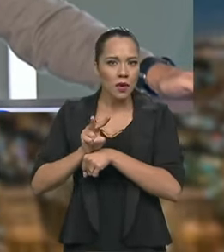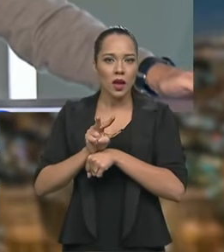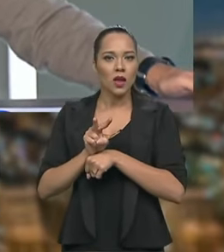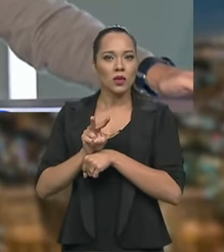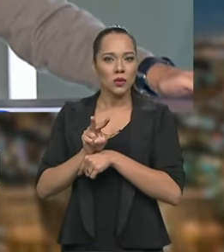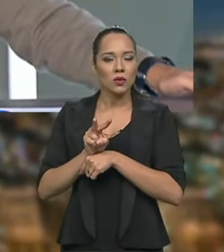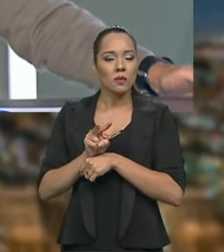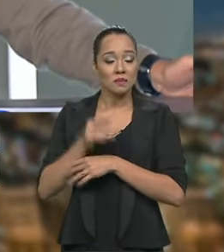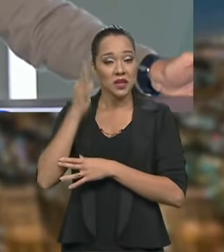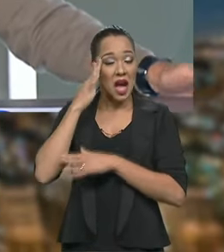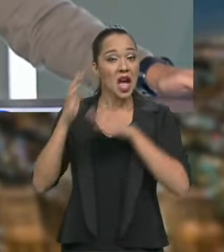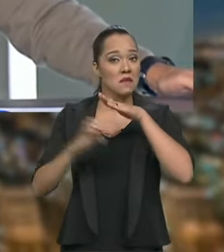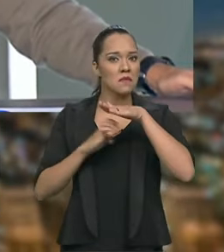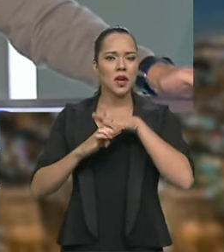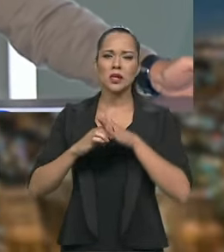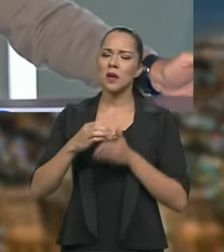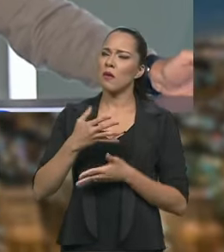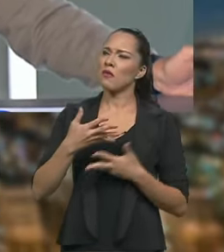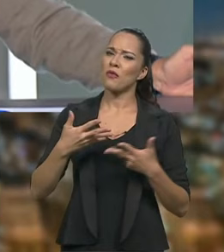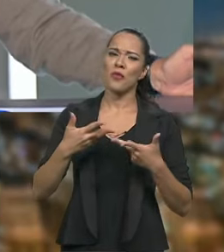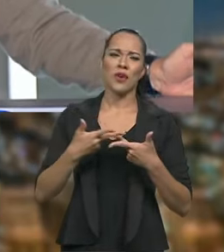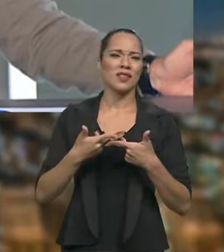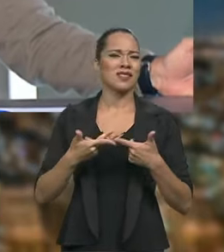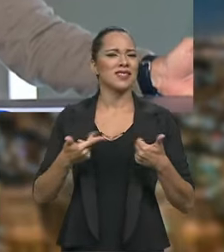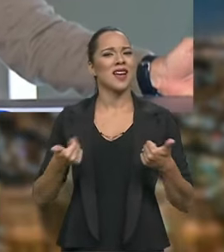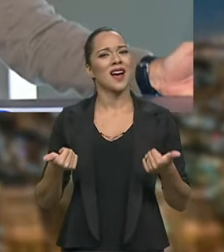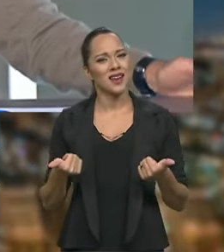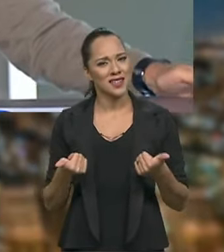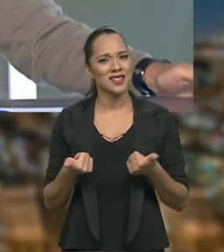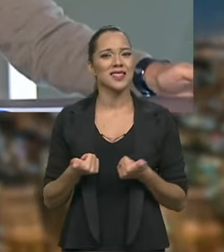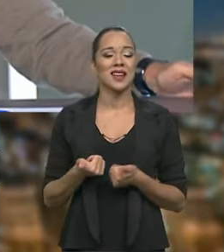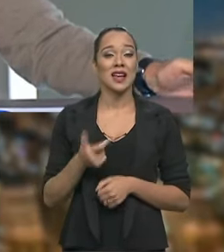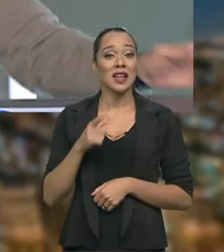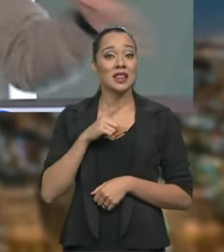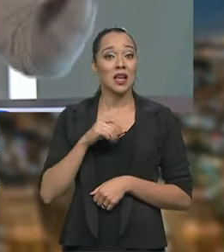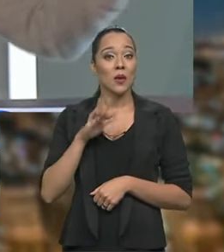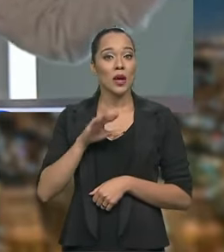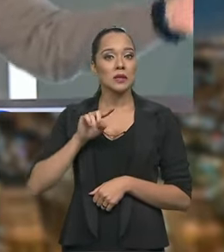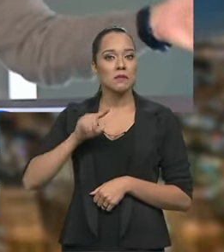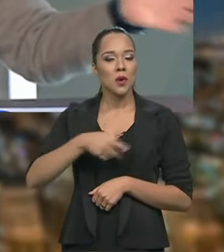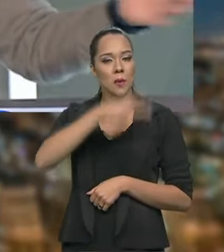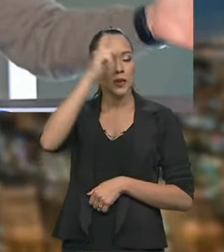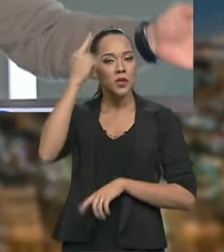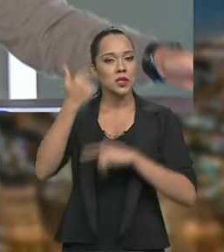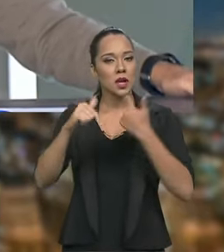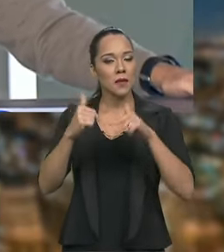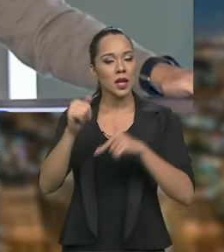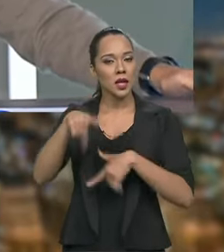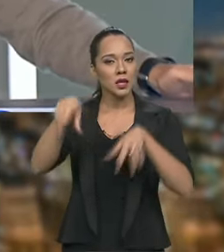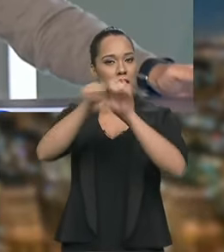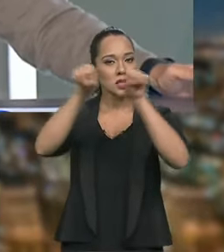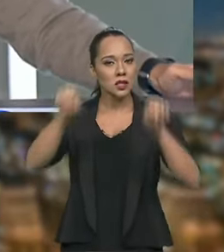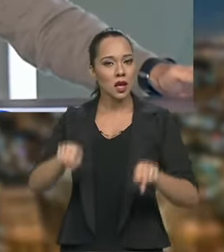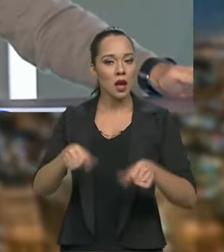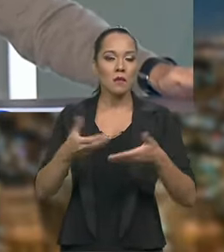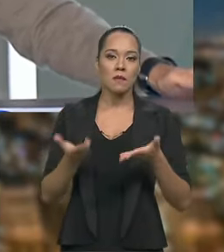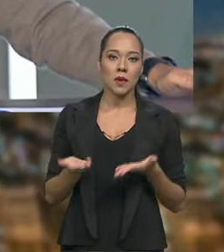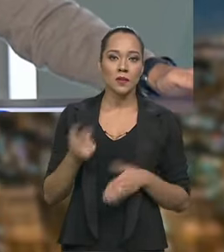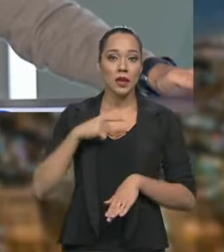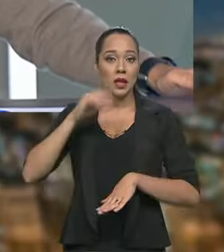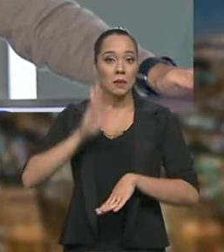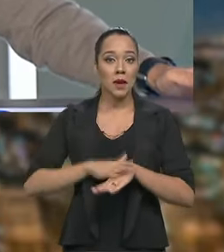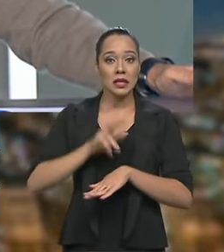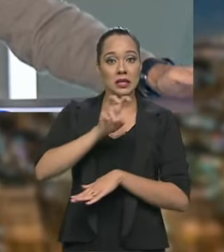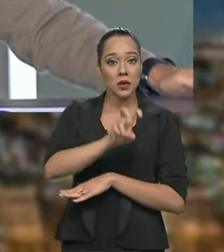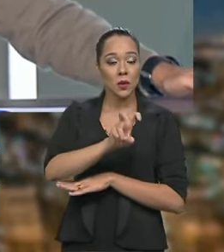Sabe, a empresa é fantástica, tenho quase mil pessoas trabalhando nesse sistema, eu tenho mais de